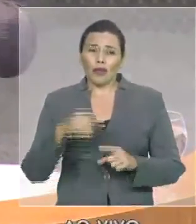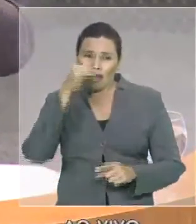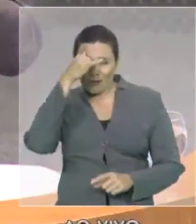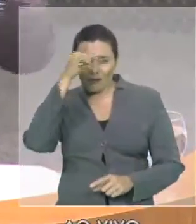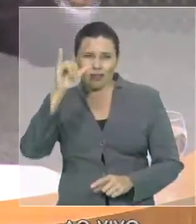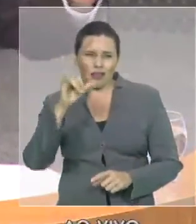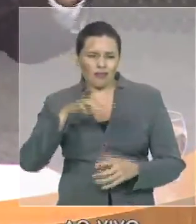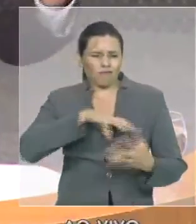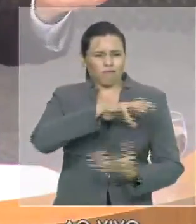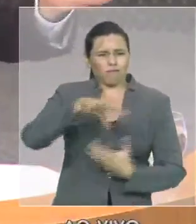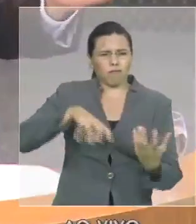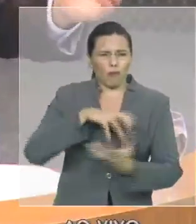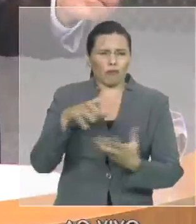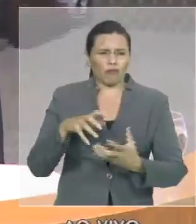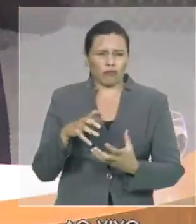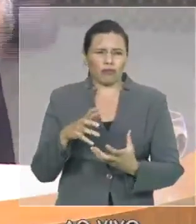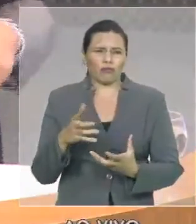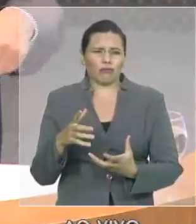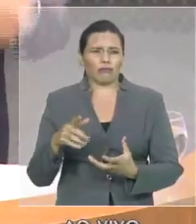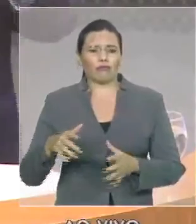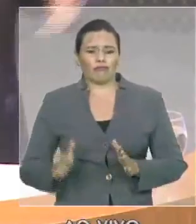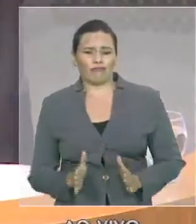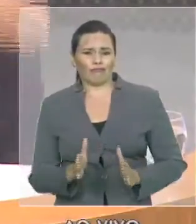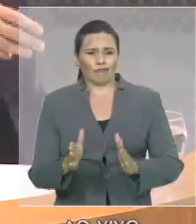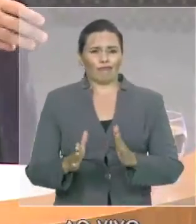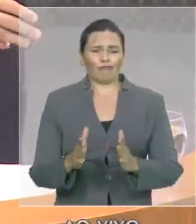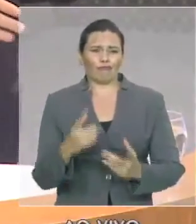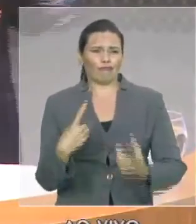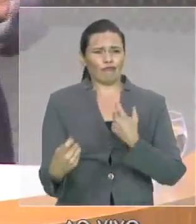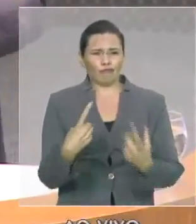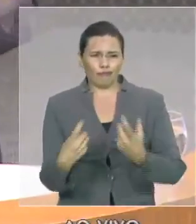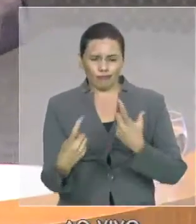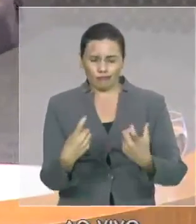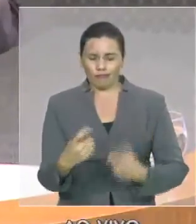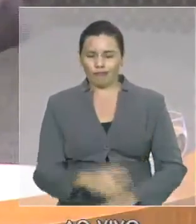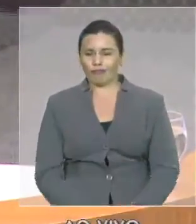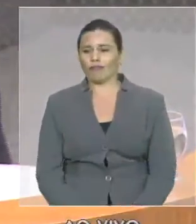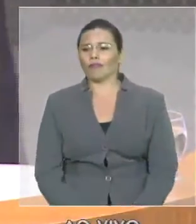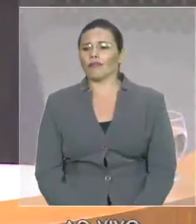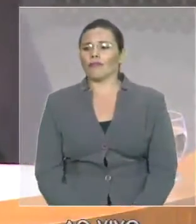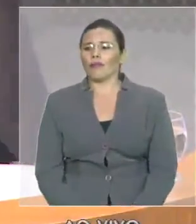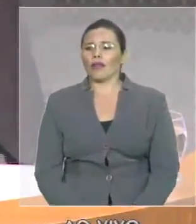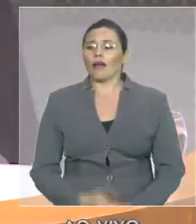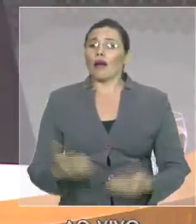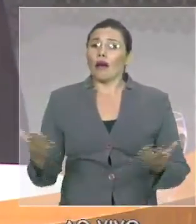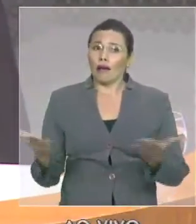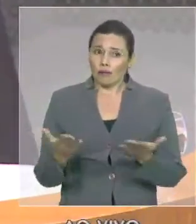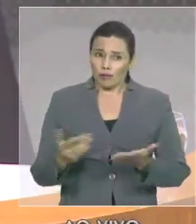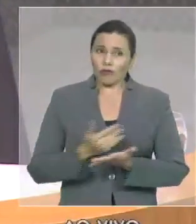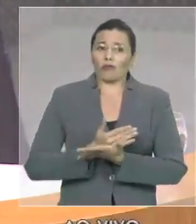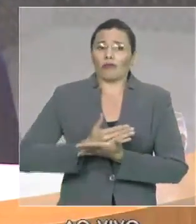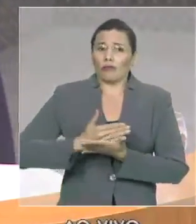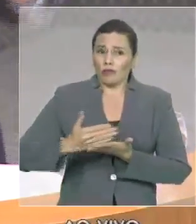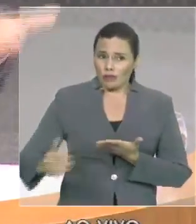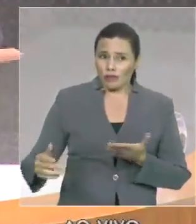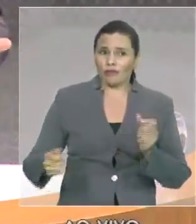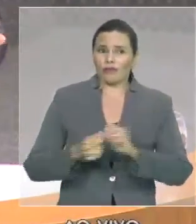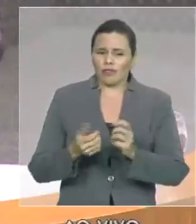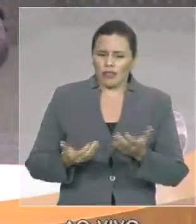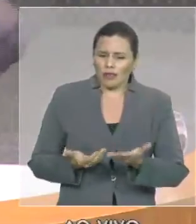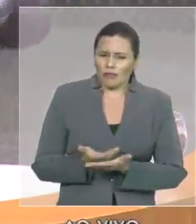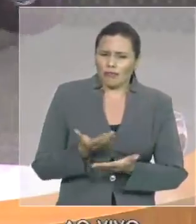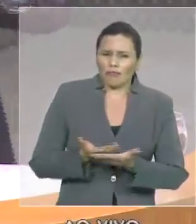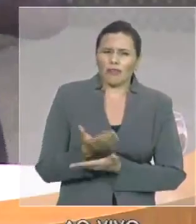drenagem que nunca havia sido feito e agora está sendo feito na estrada de Ribamar e isso se refere a outras tantas estradas